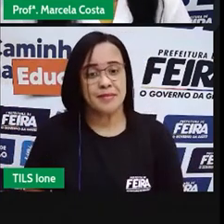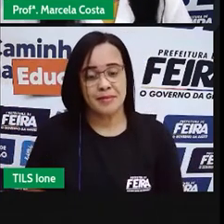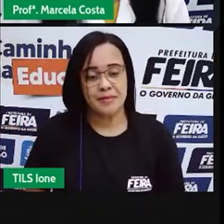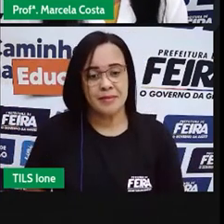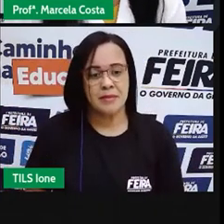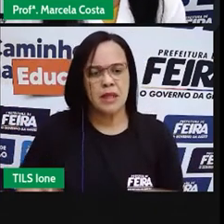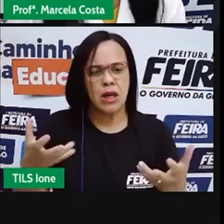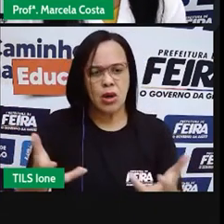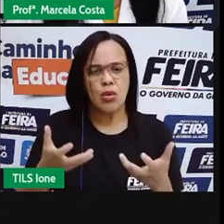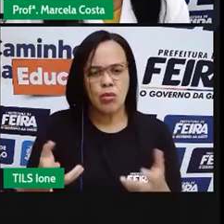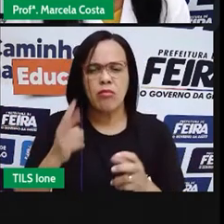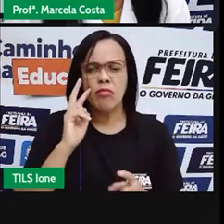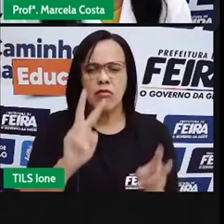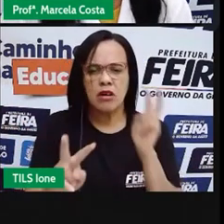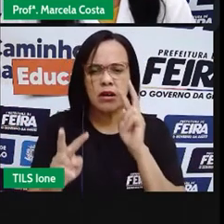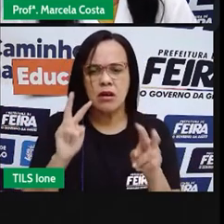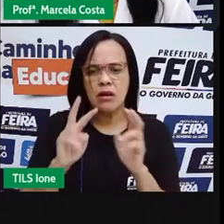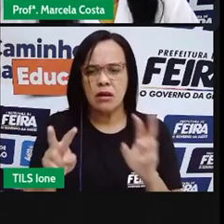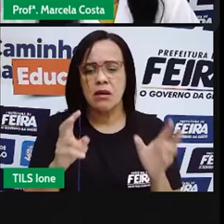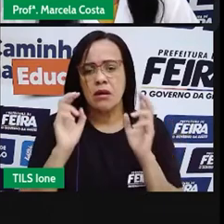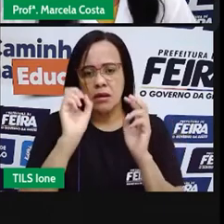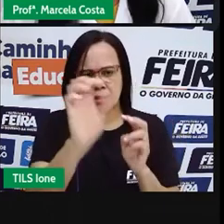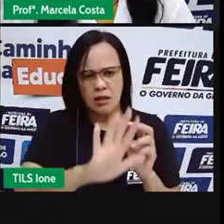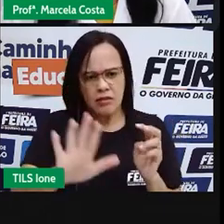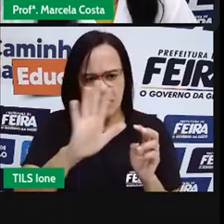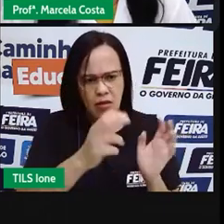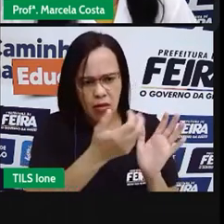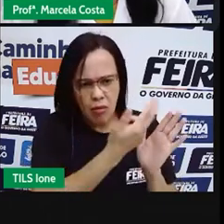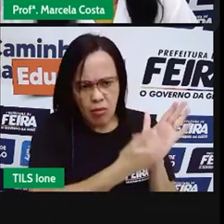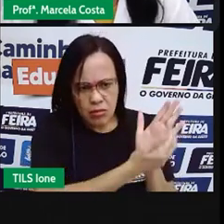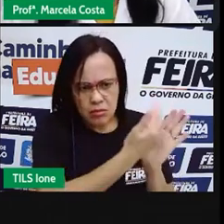eu quero que vocês observem agora esses imagens.